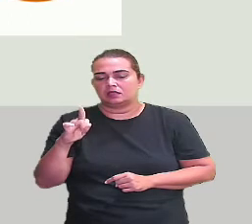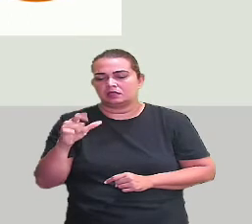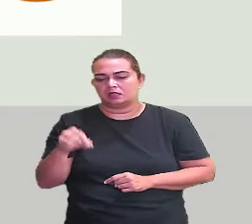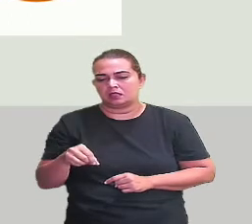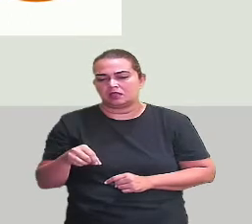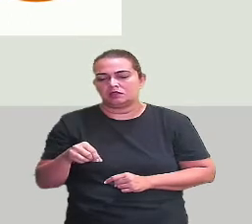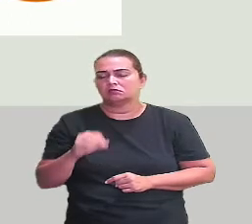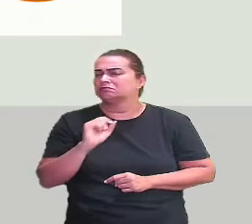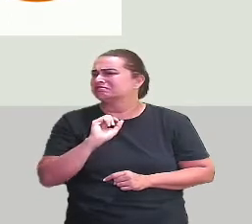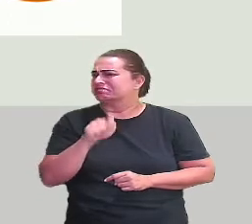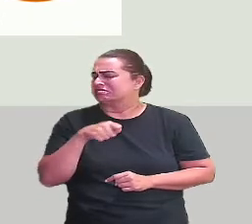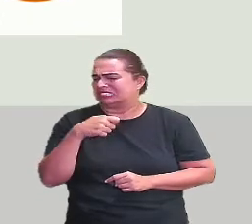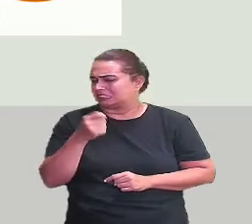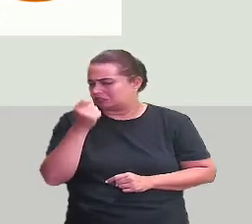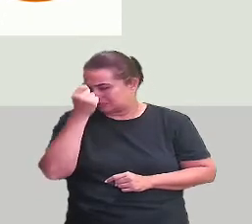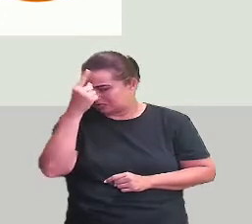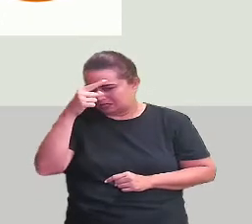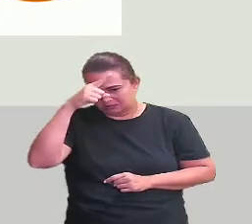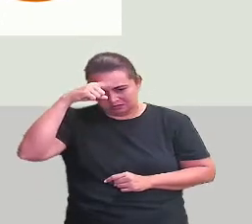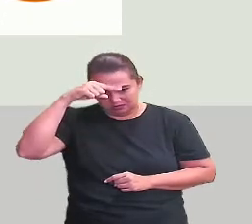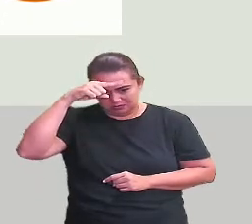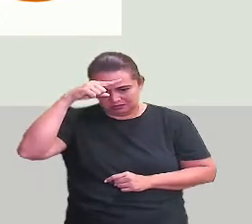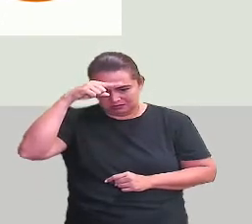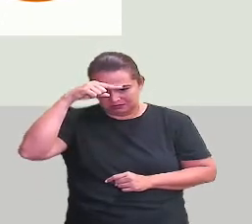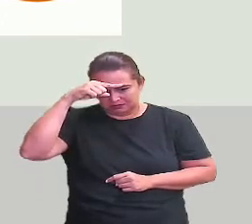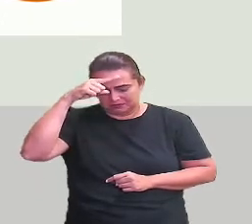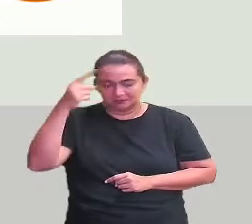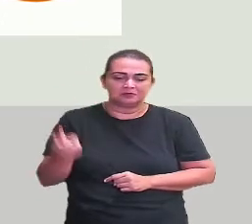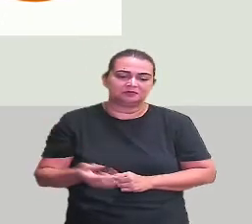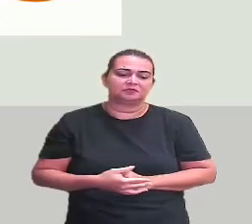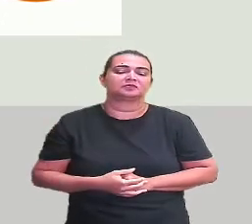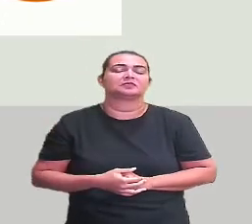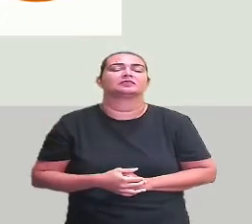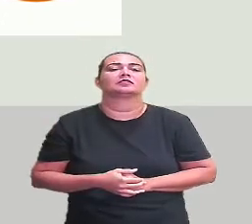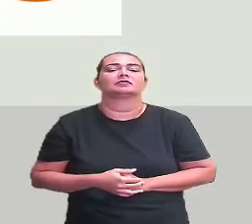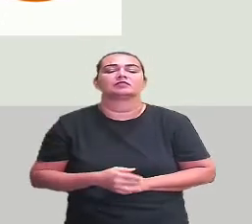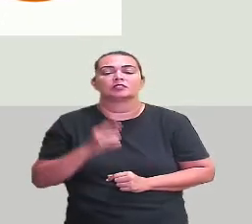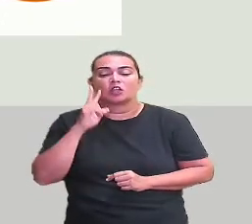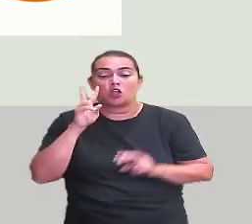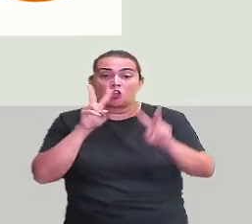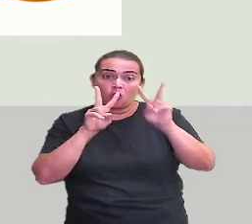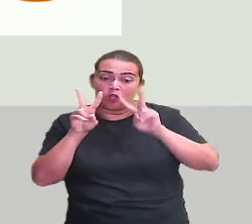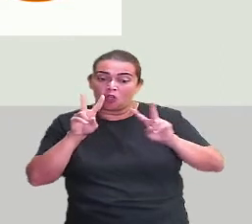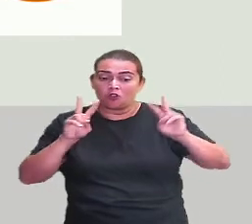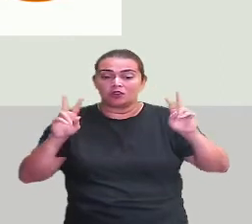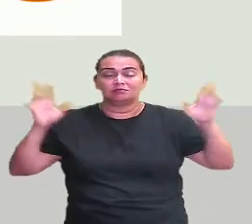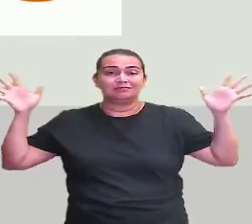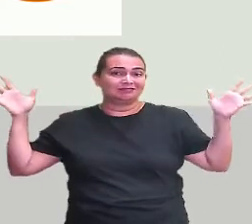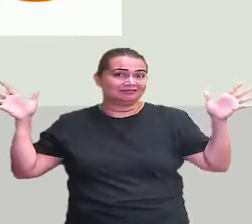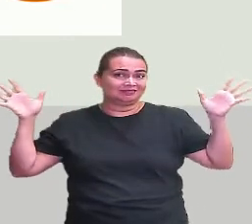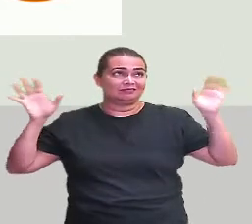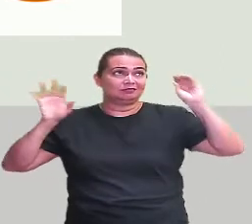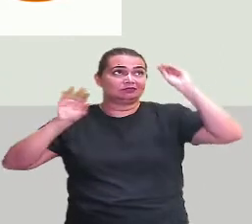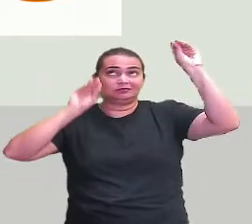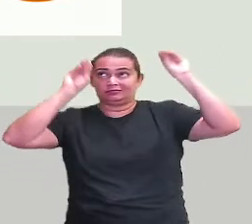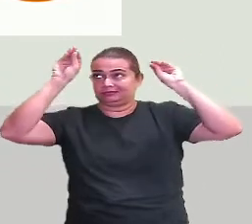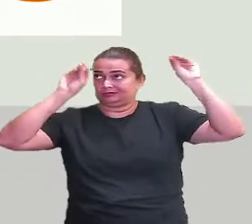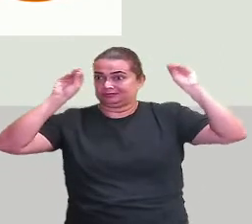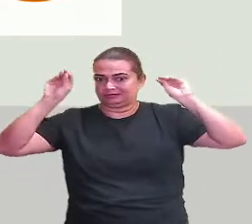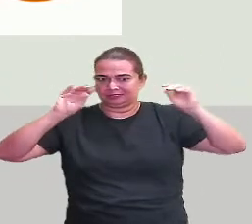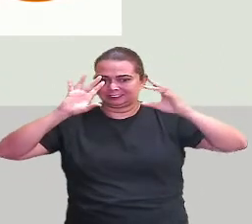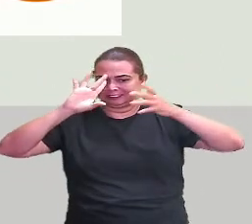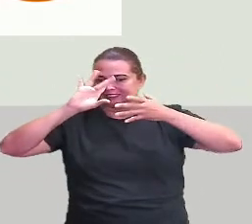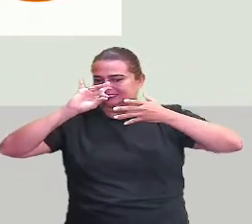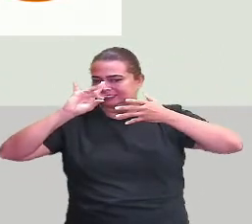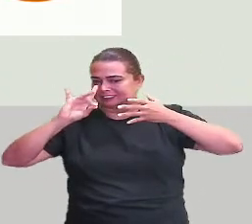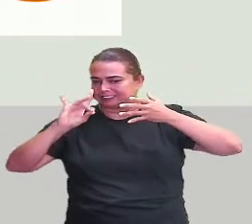menininho é o Marcelo, o cachorrinho dele. E vários elementos aí na capa. Dê uma olhadinha, olha aí. Olhem os detalhes.